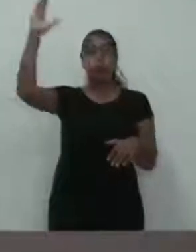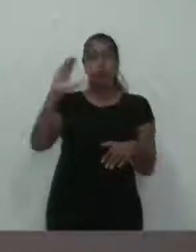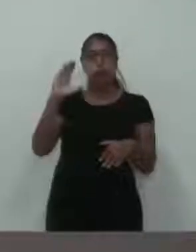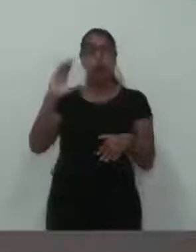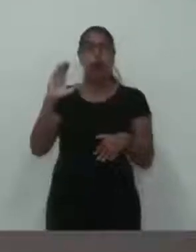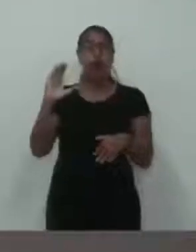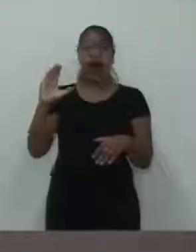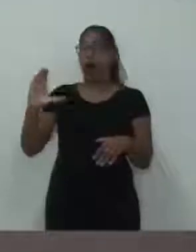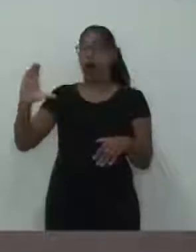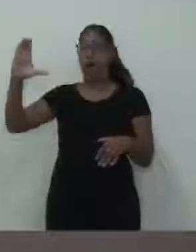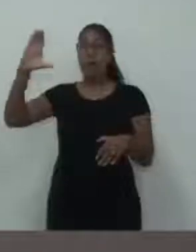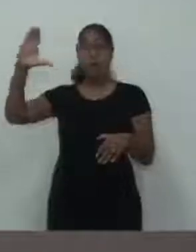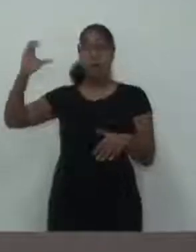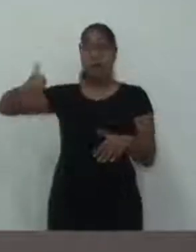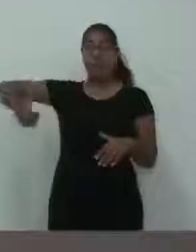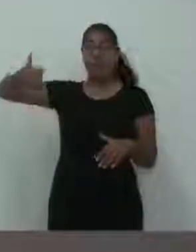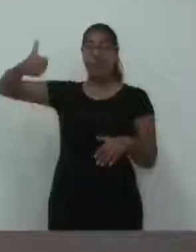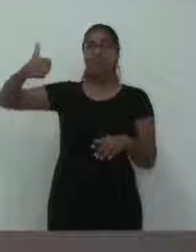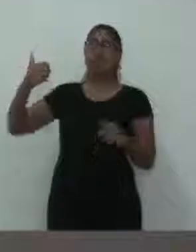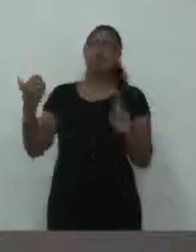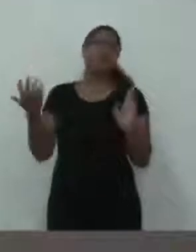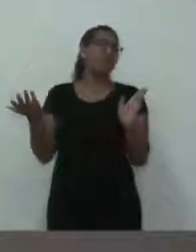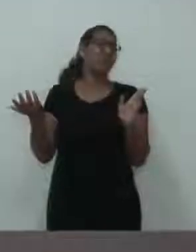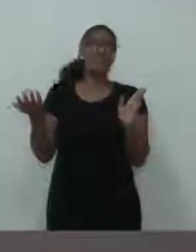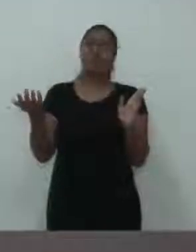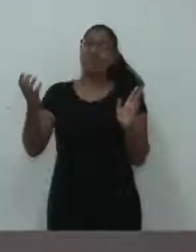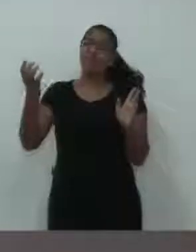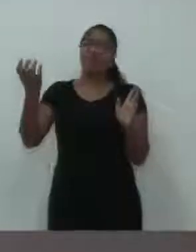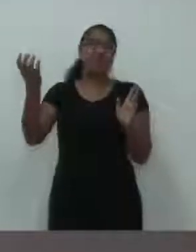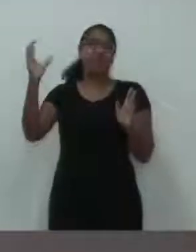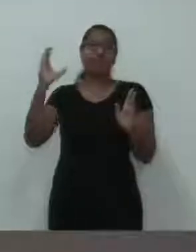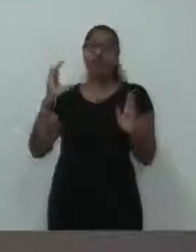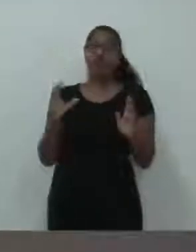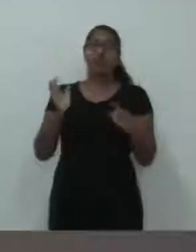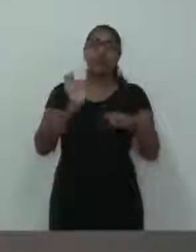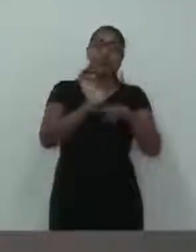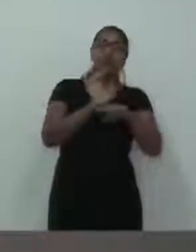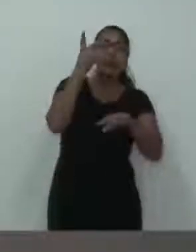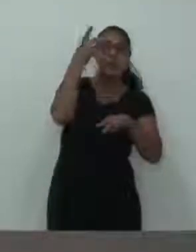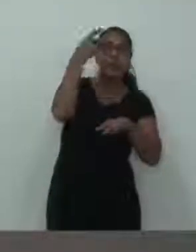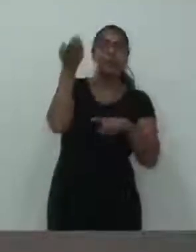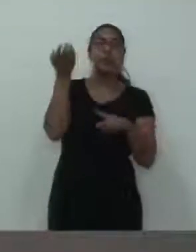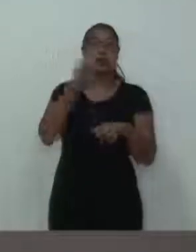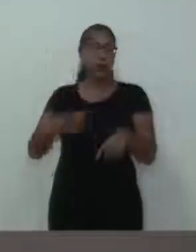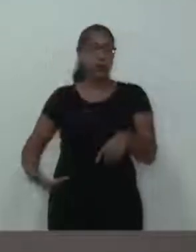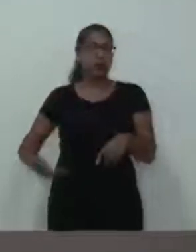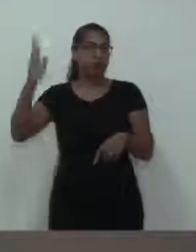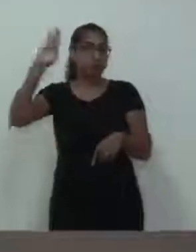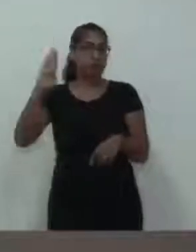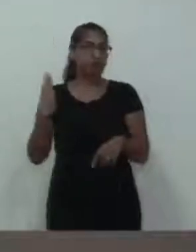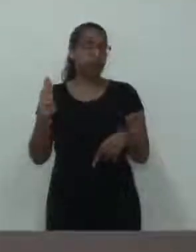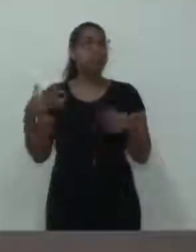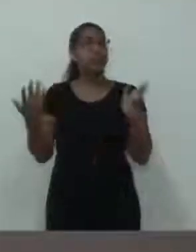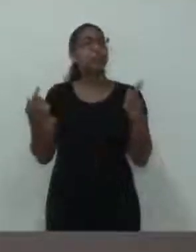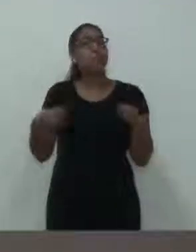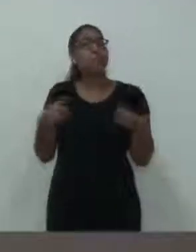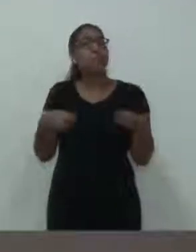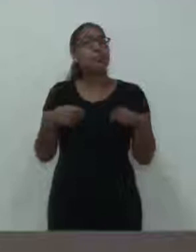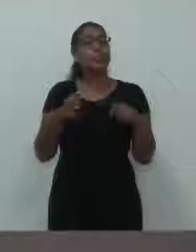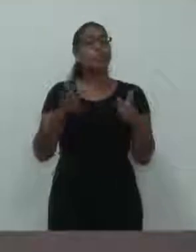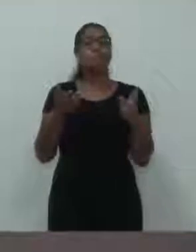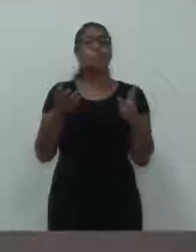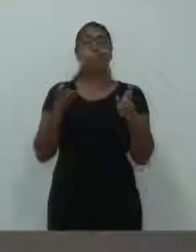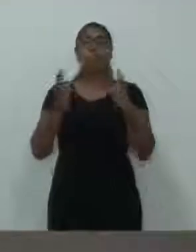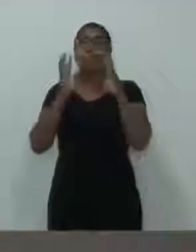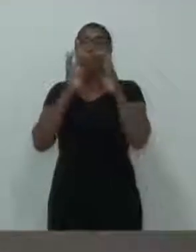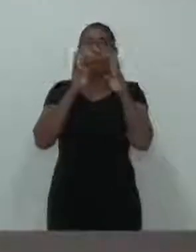federais, o nosso governo estadual, eu acho que tem que olhar para tudo. O governador